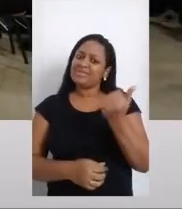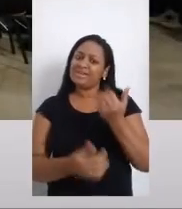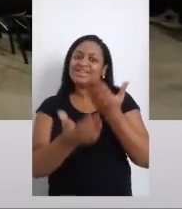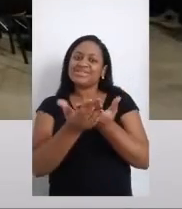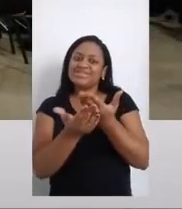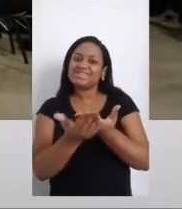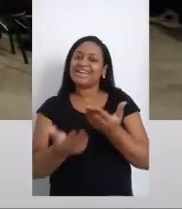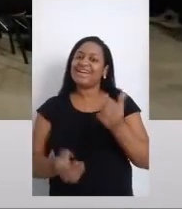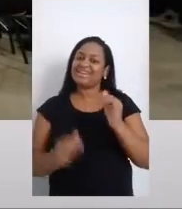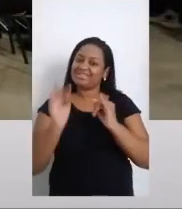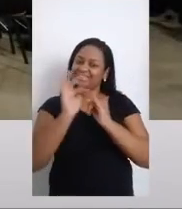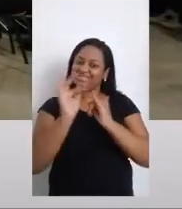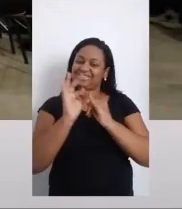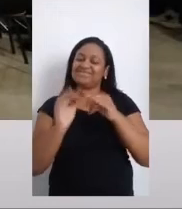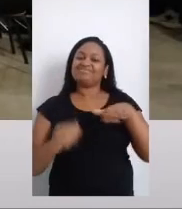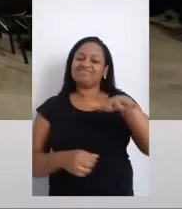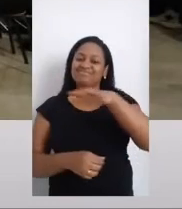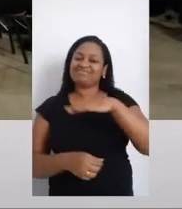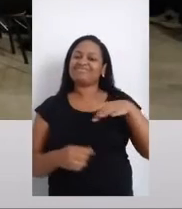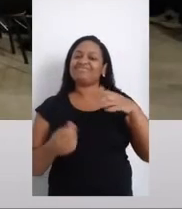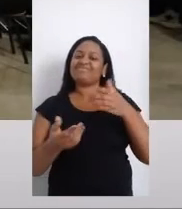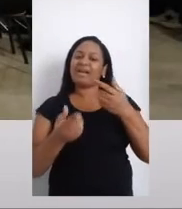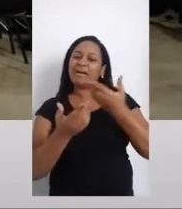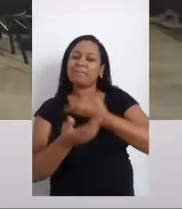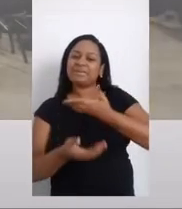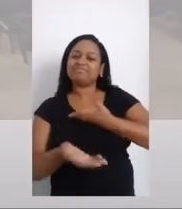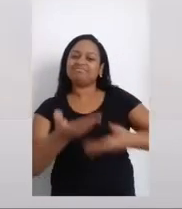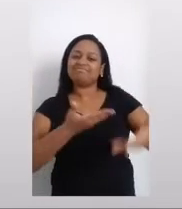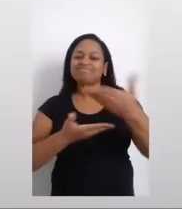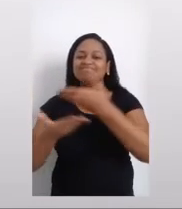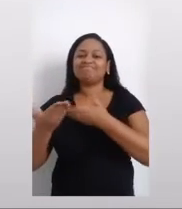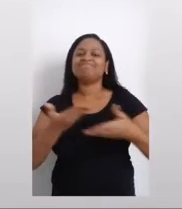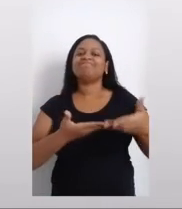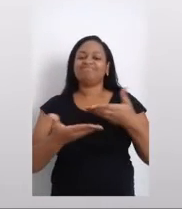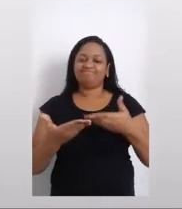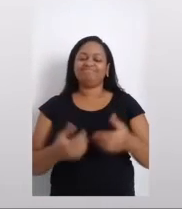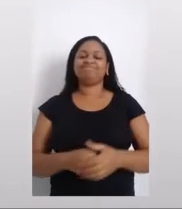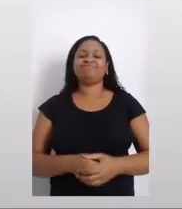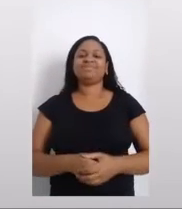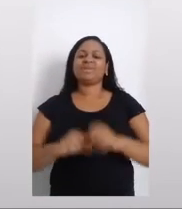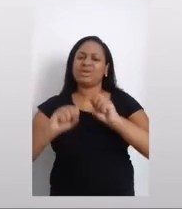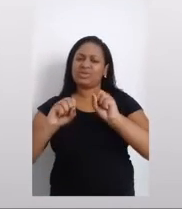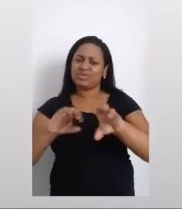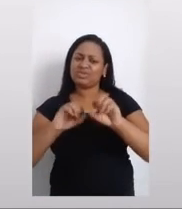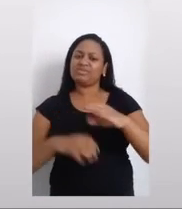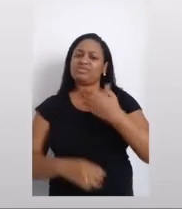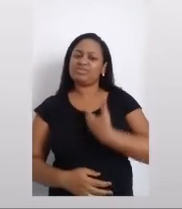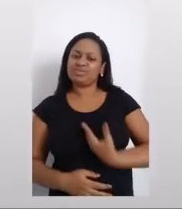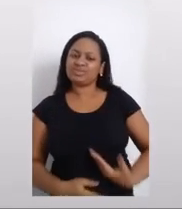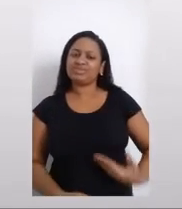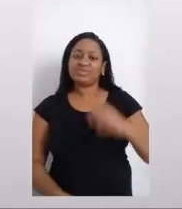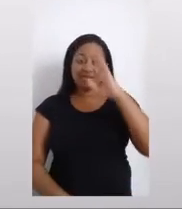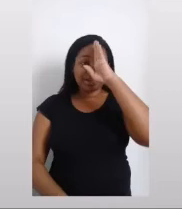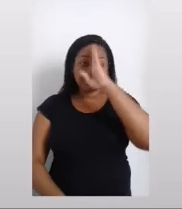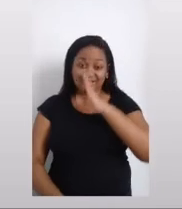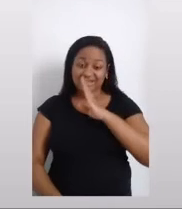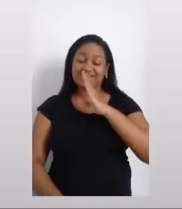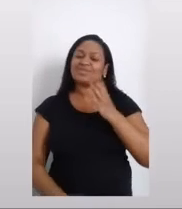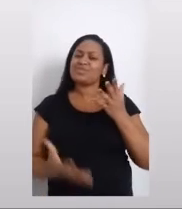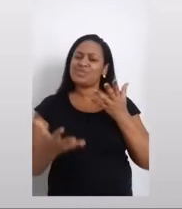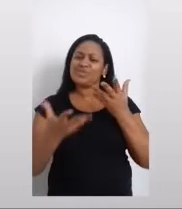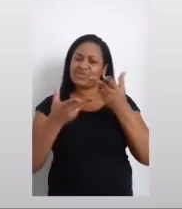Venha para o IFRJ, sua rede positiva de novas amizades. Educação pública